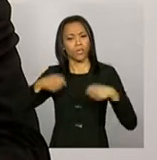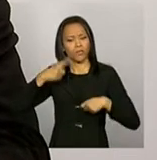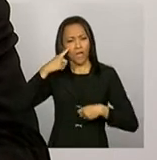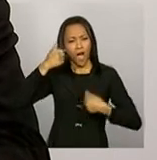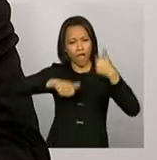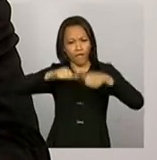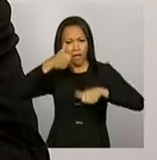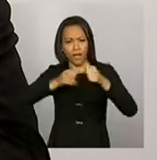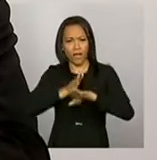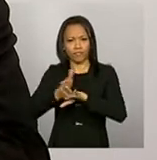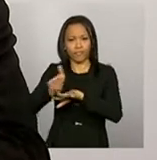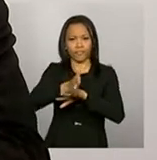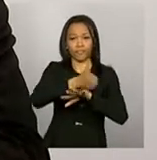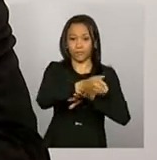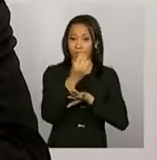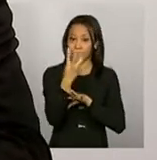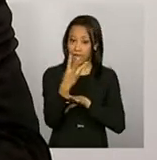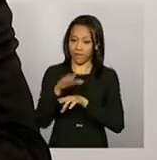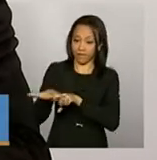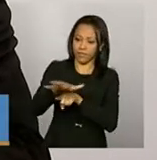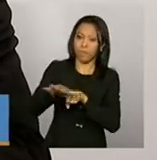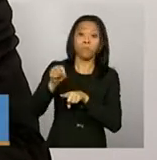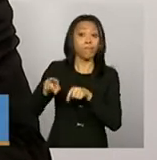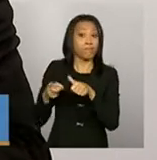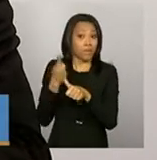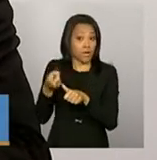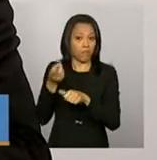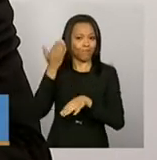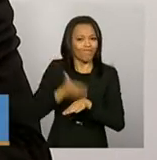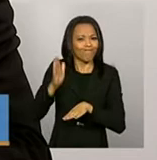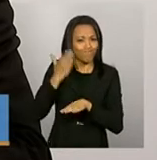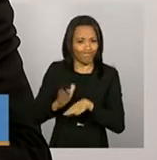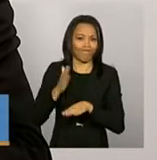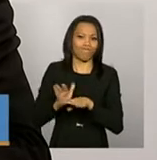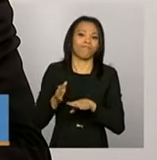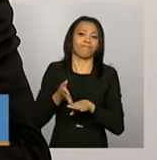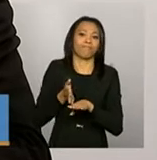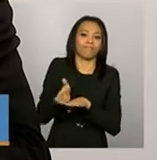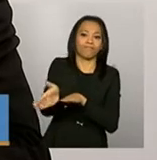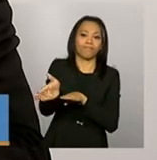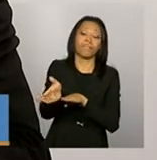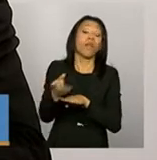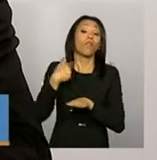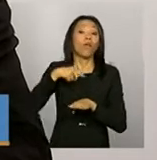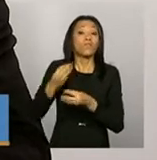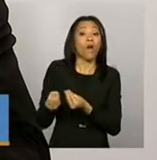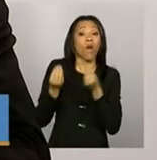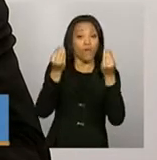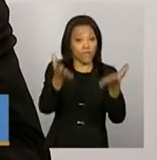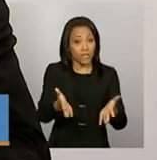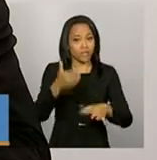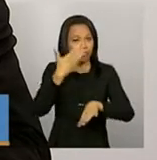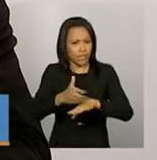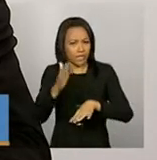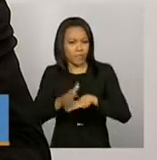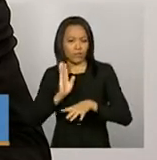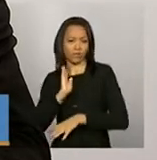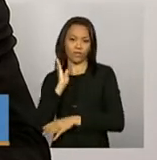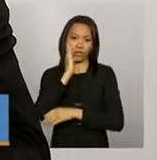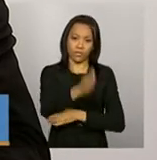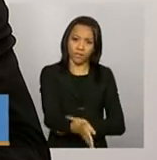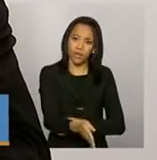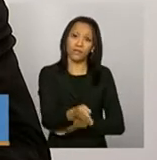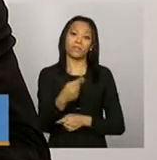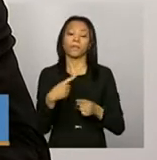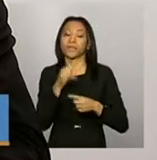três áreas. A primeira delas é capacitação. Nós oferecemos capacitação tanto direta, capacitação